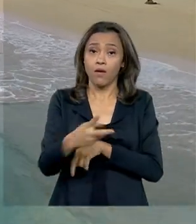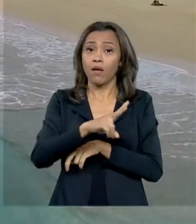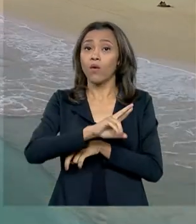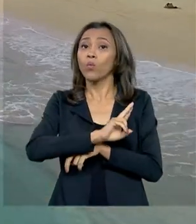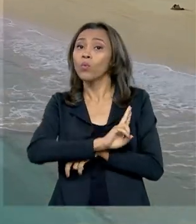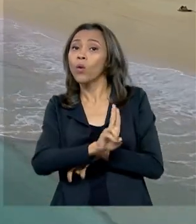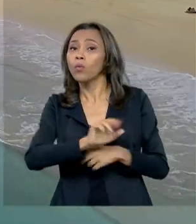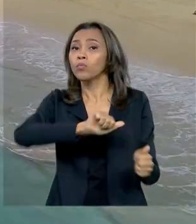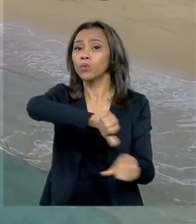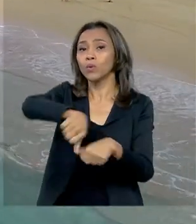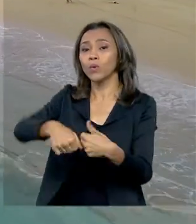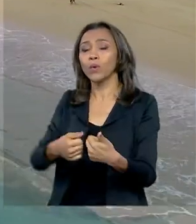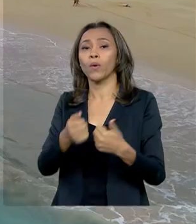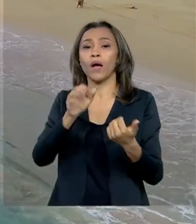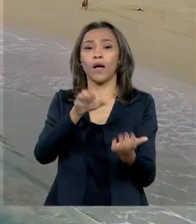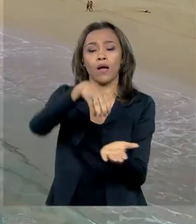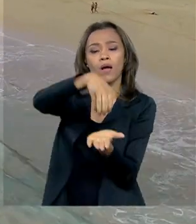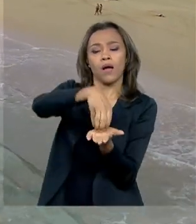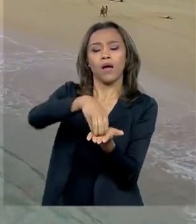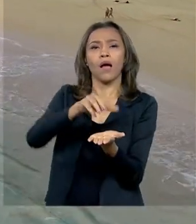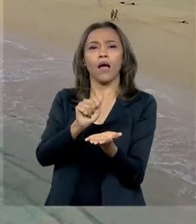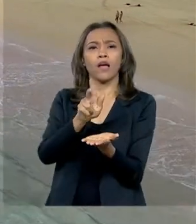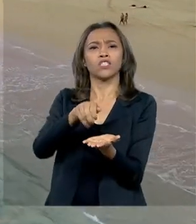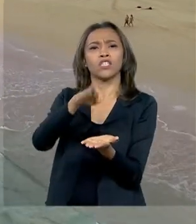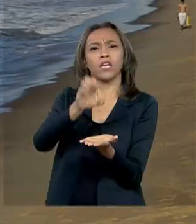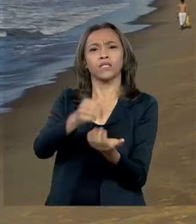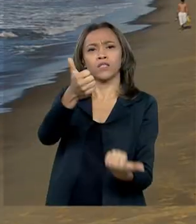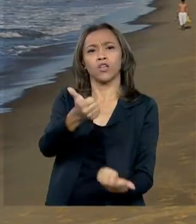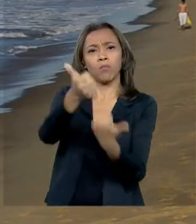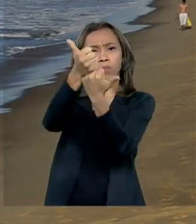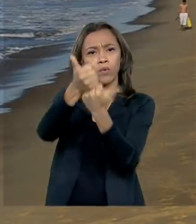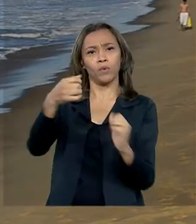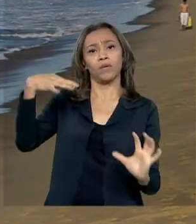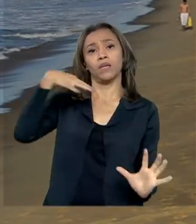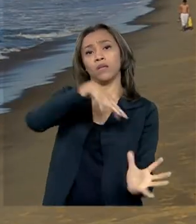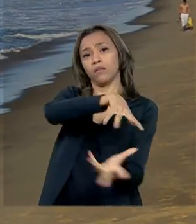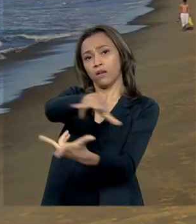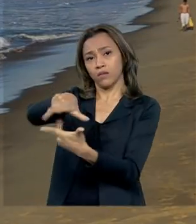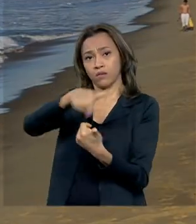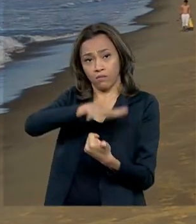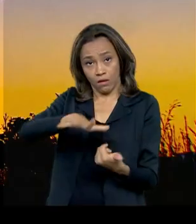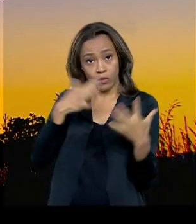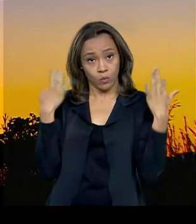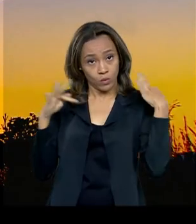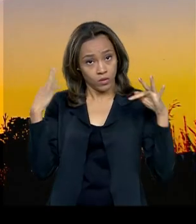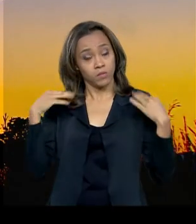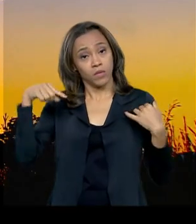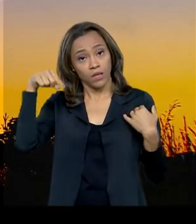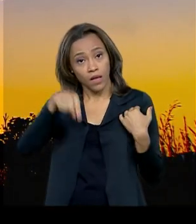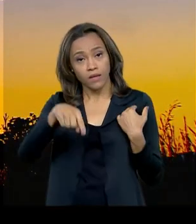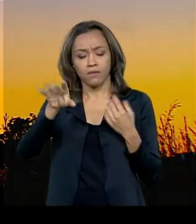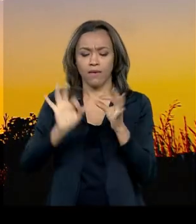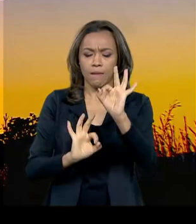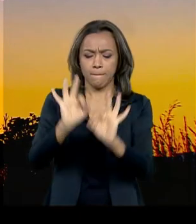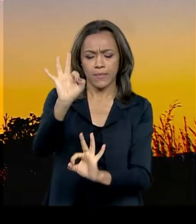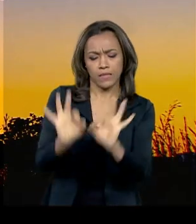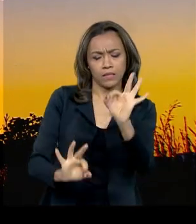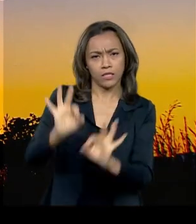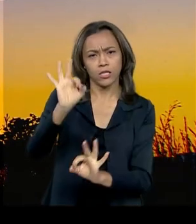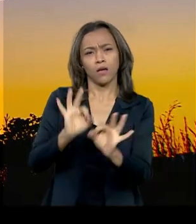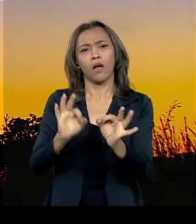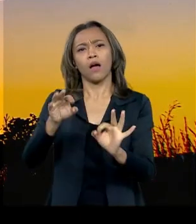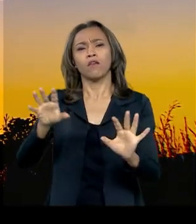Agência Brasileira de Promoção Internacional. Essa entidade sem fins lucrativos vai planejar, vai